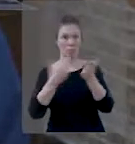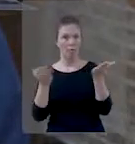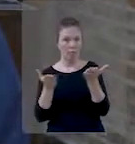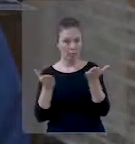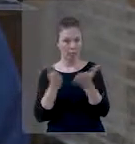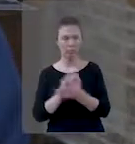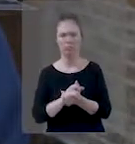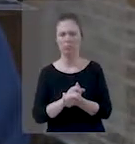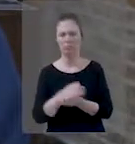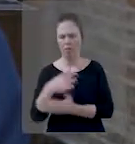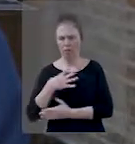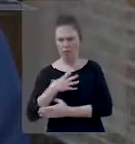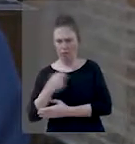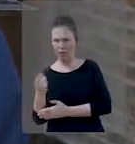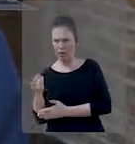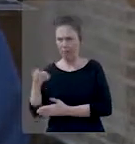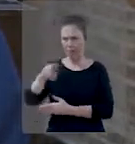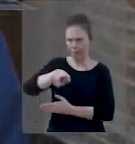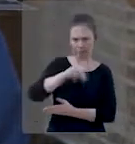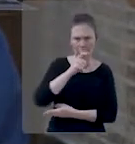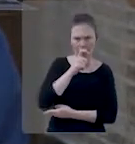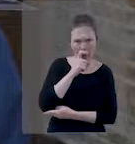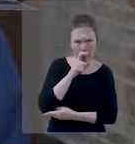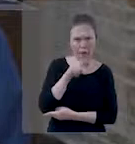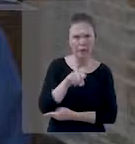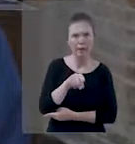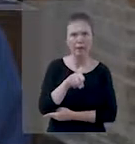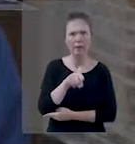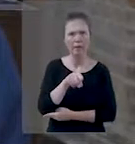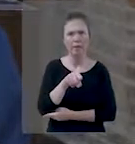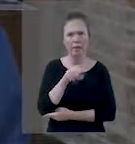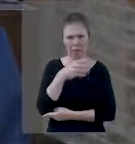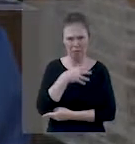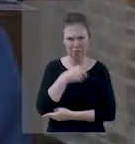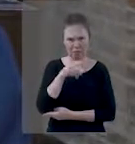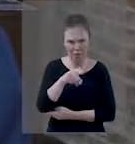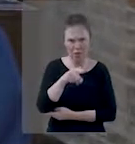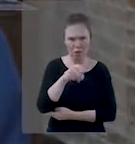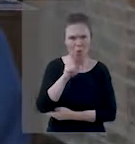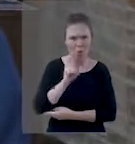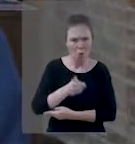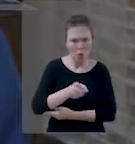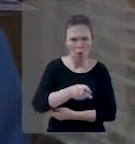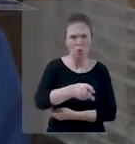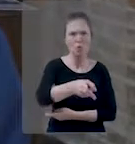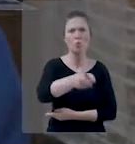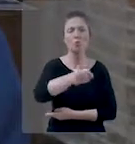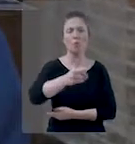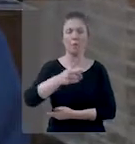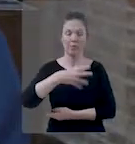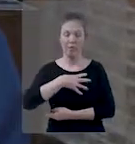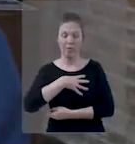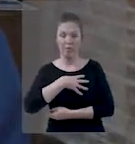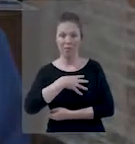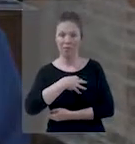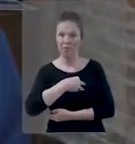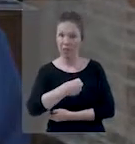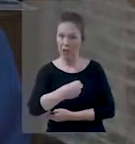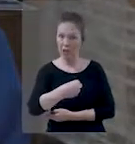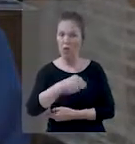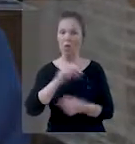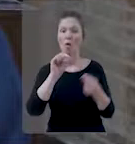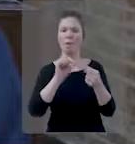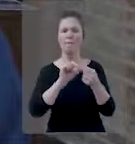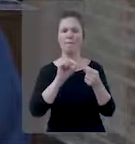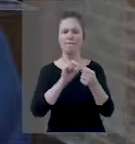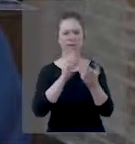levantou. O filho leva à iniquidade do pai? Por que o filho, continua Ezequiel? Porque